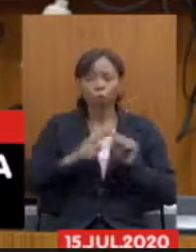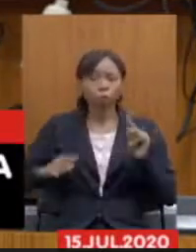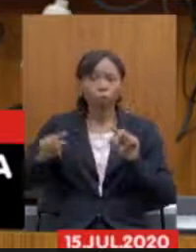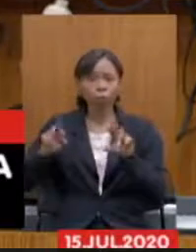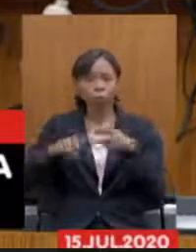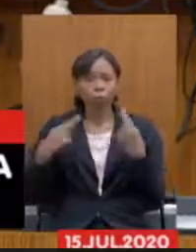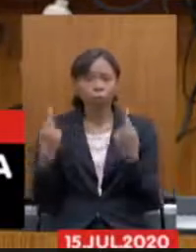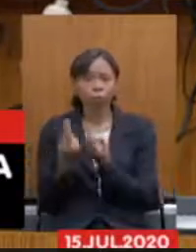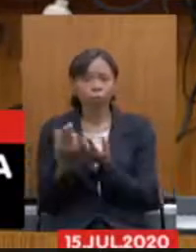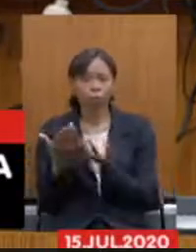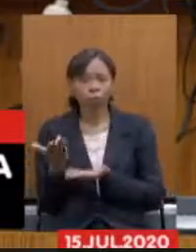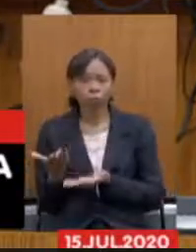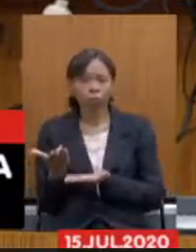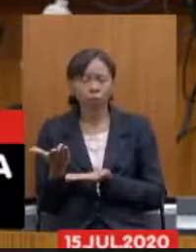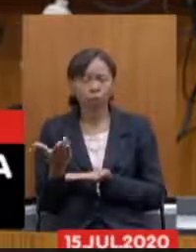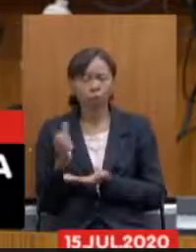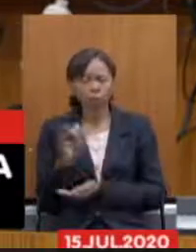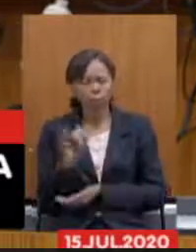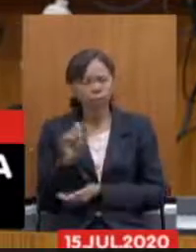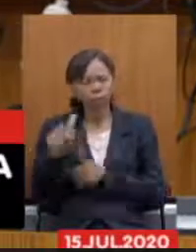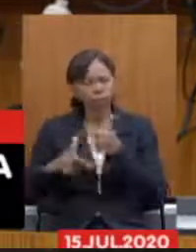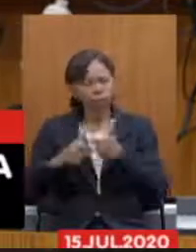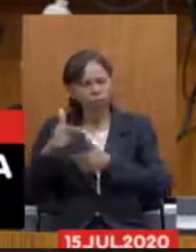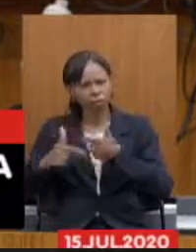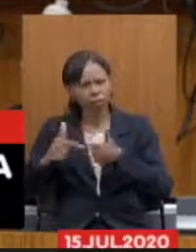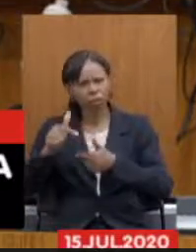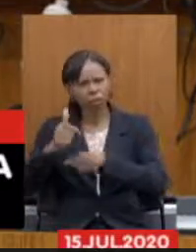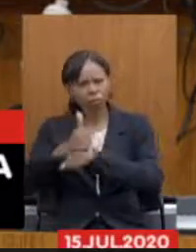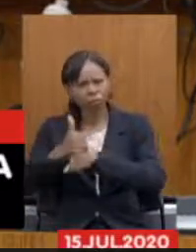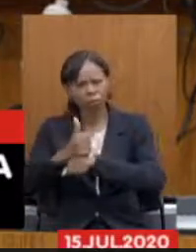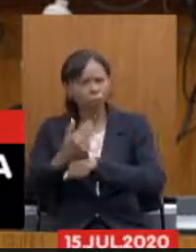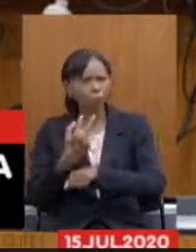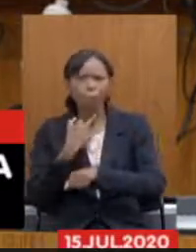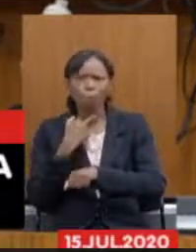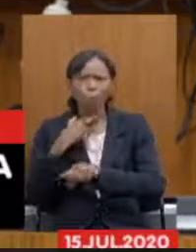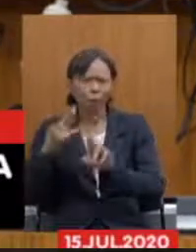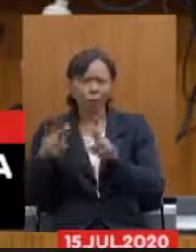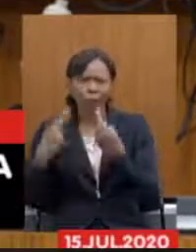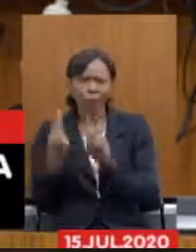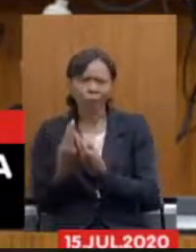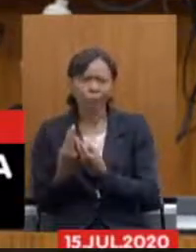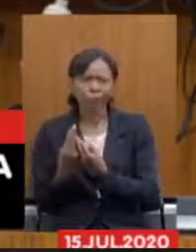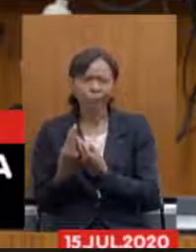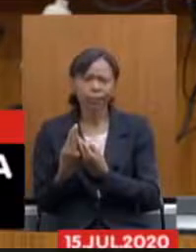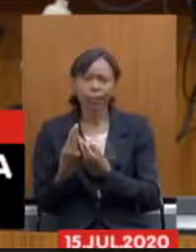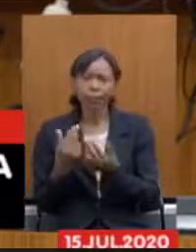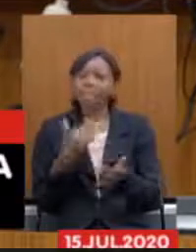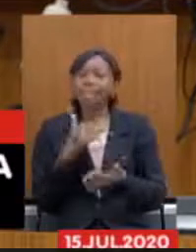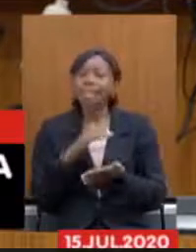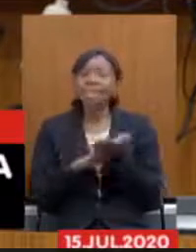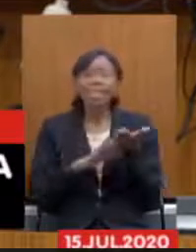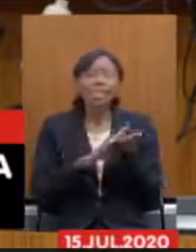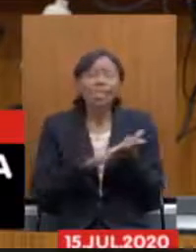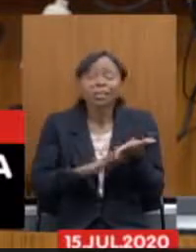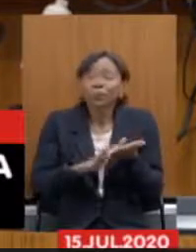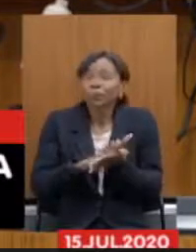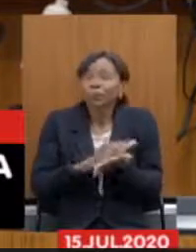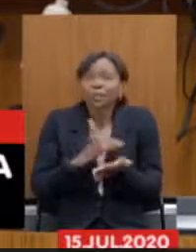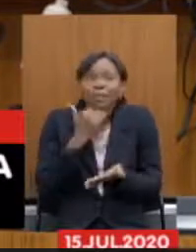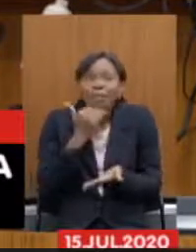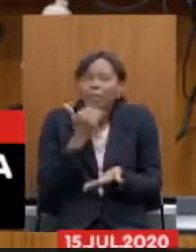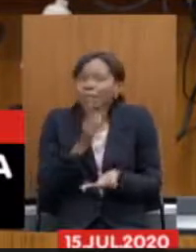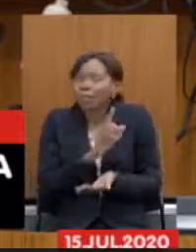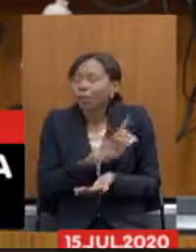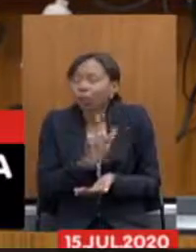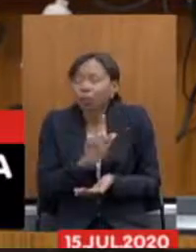se os trabalhadores não podem se reunir e não a sua Astengue nenhum trabalhador pode fazer convocação não pode